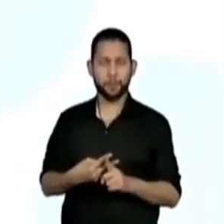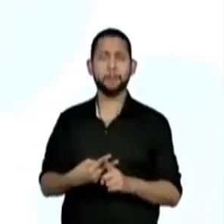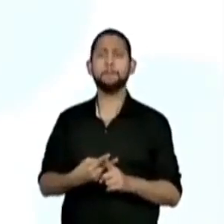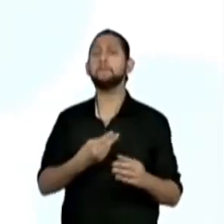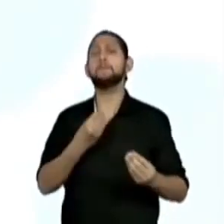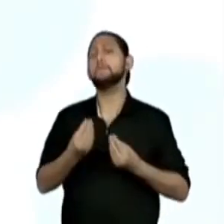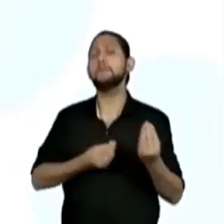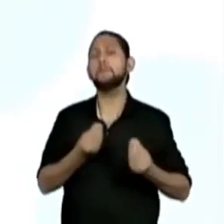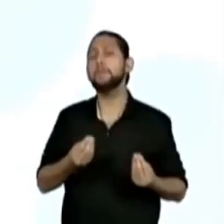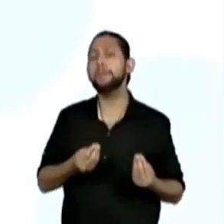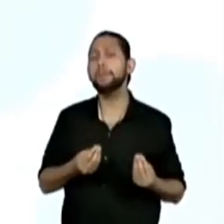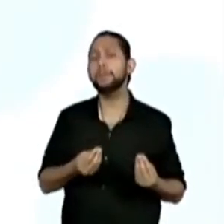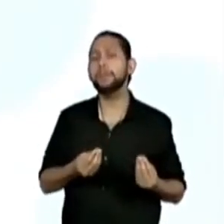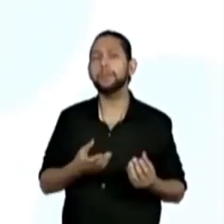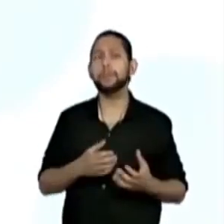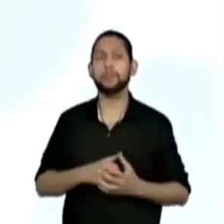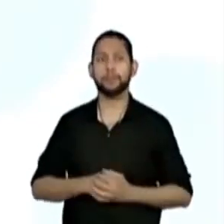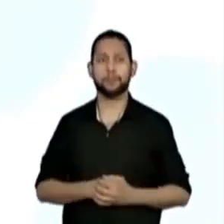64.